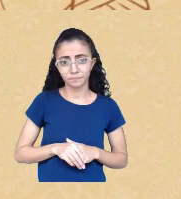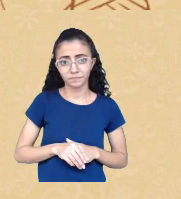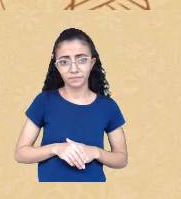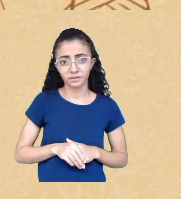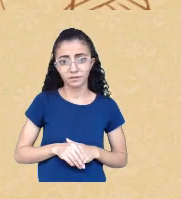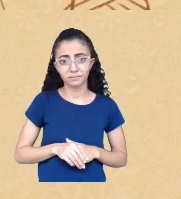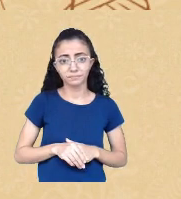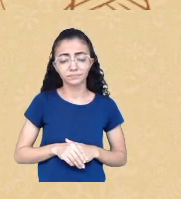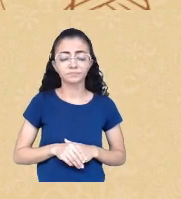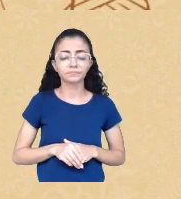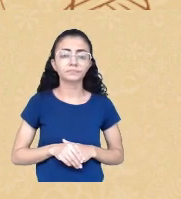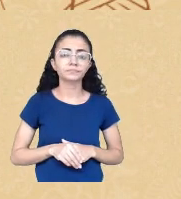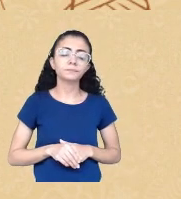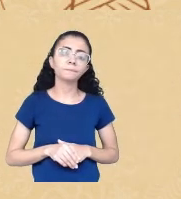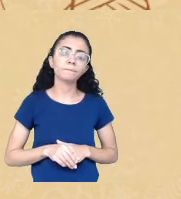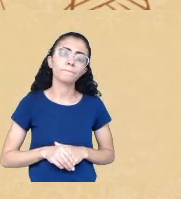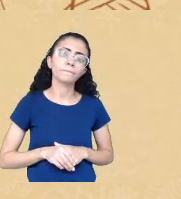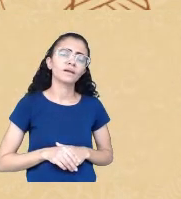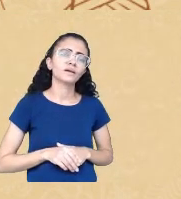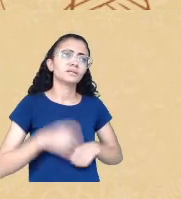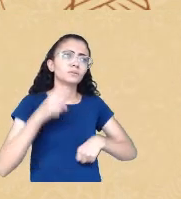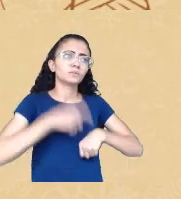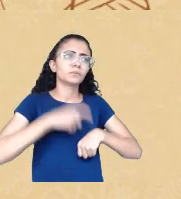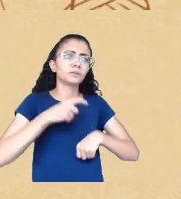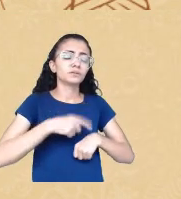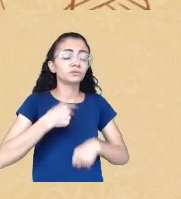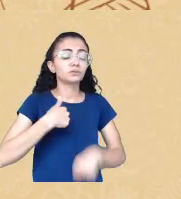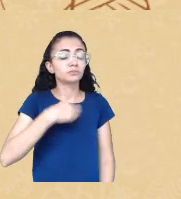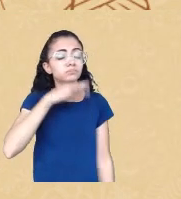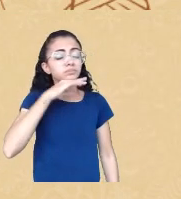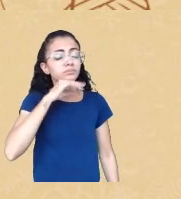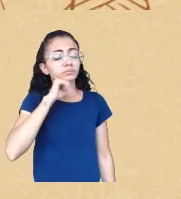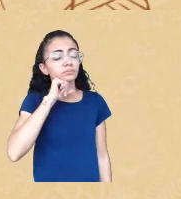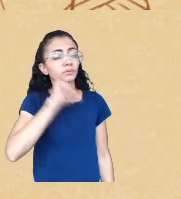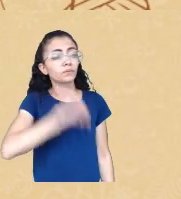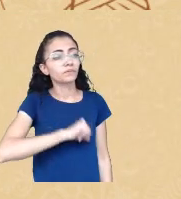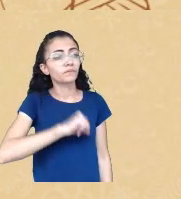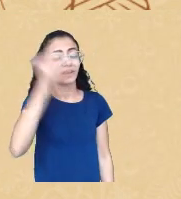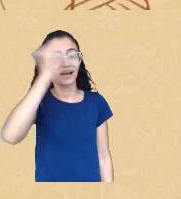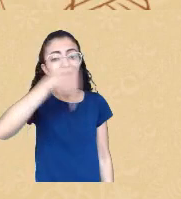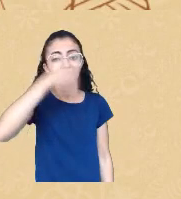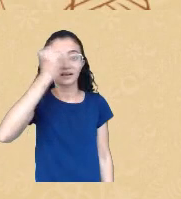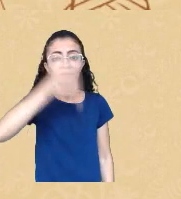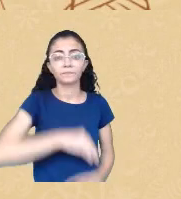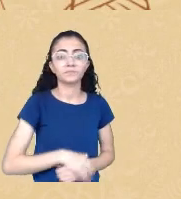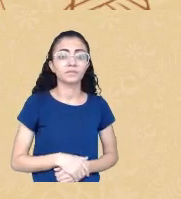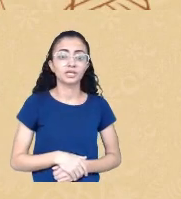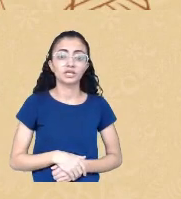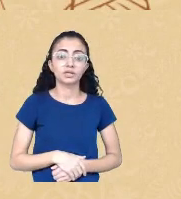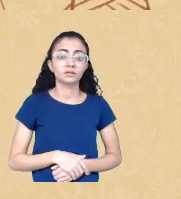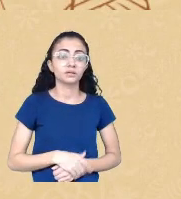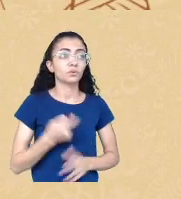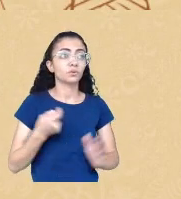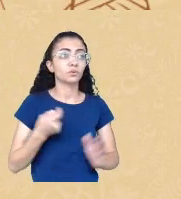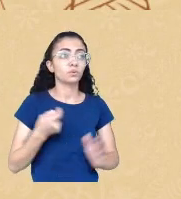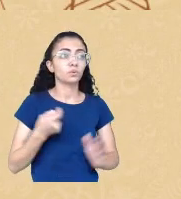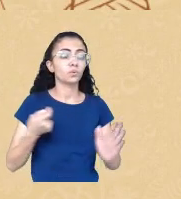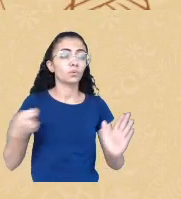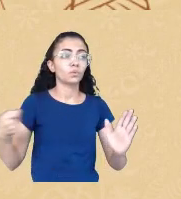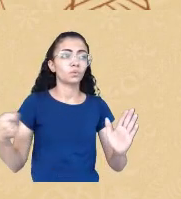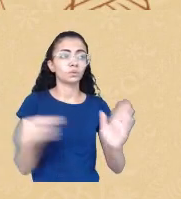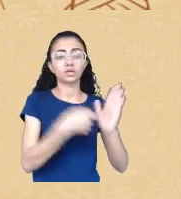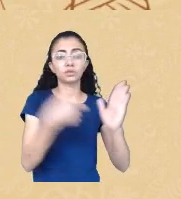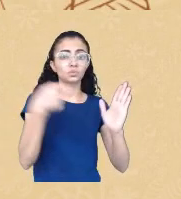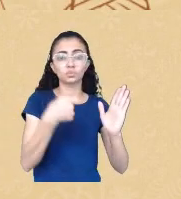e aquele momento eu estava tão debilitada que eu não tinha não tive como denunciá-la junto ao conselho federal de